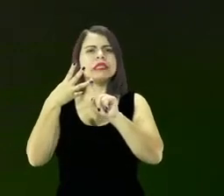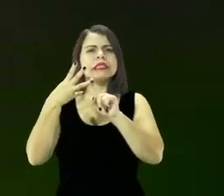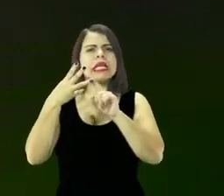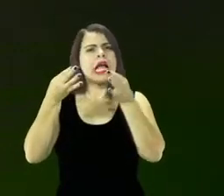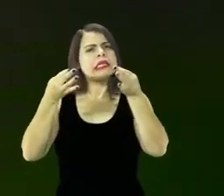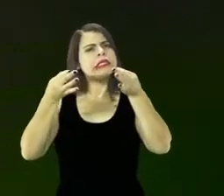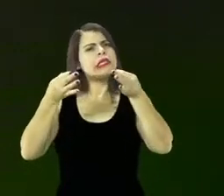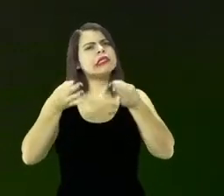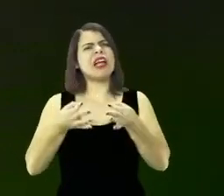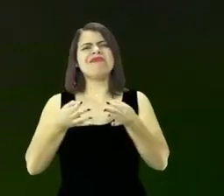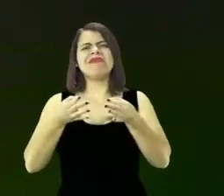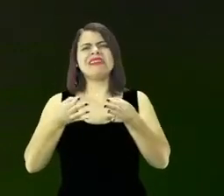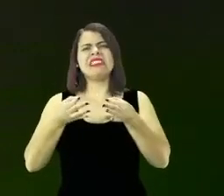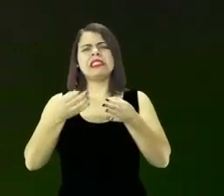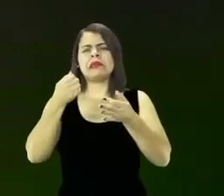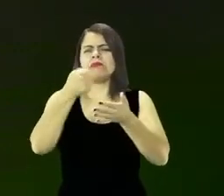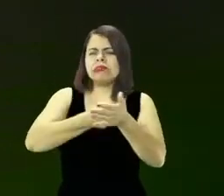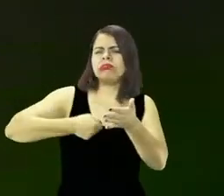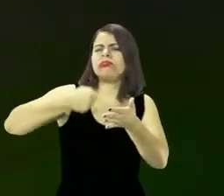Acertar com muito esforço.